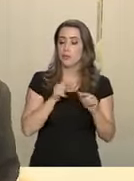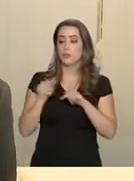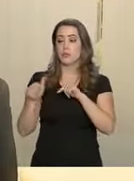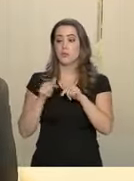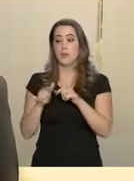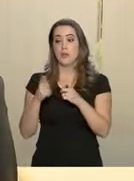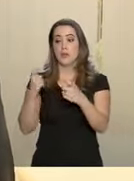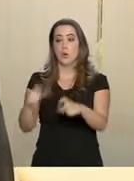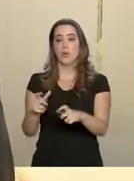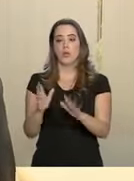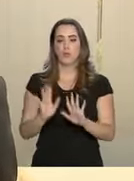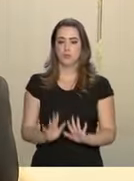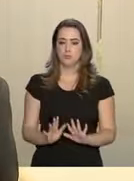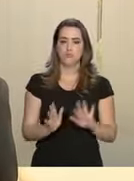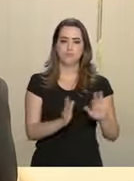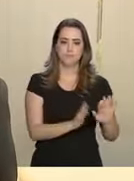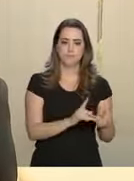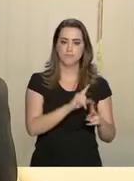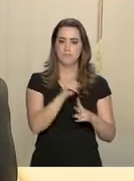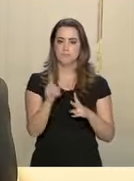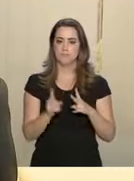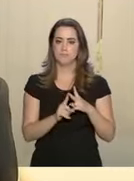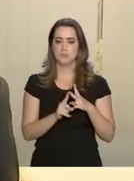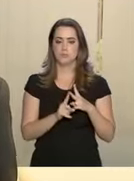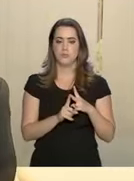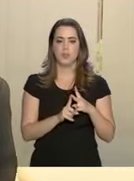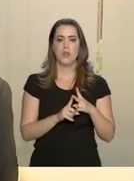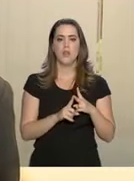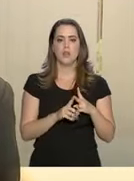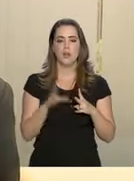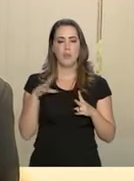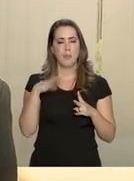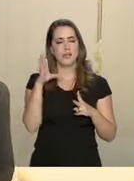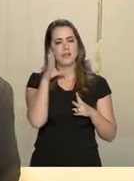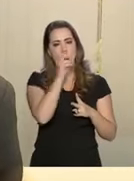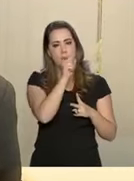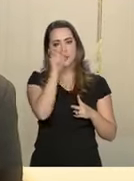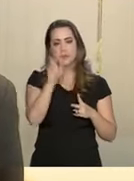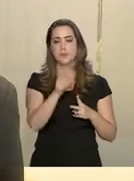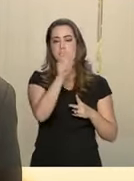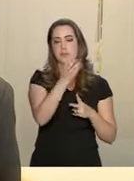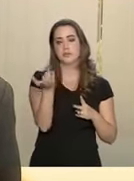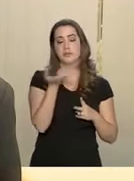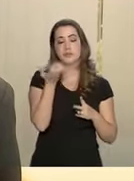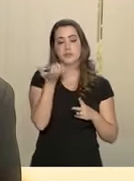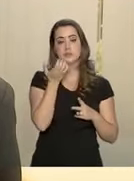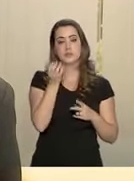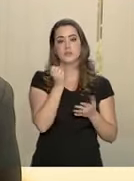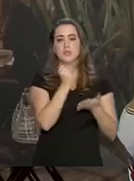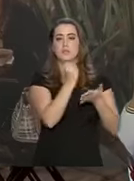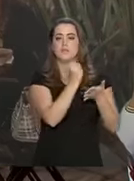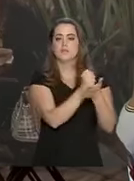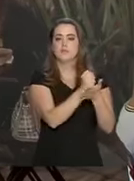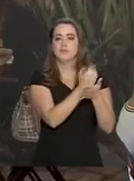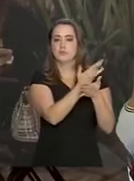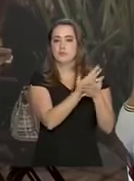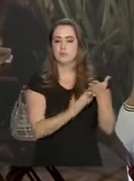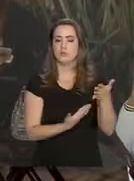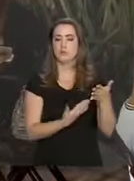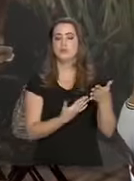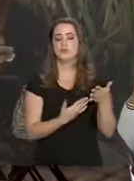em loco. E por outro, a gente está dando agilidade para quem quer registrar o seu produto. Este